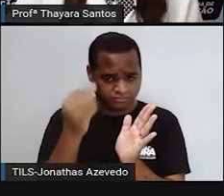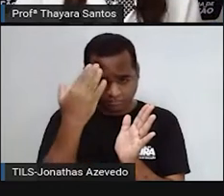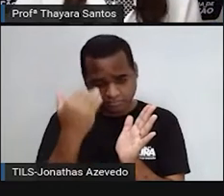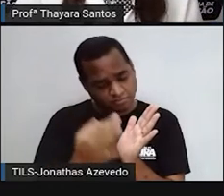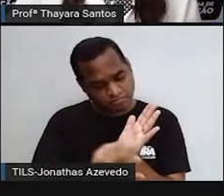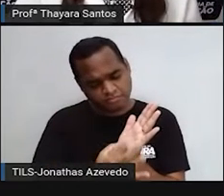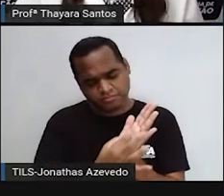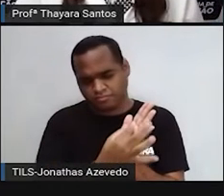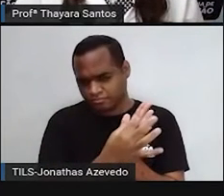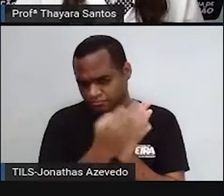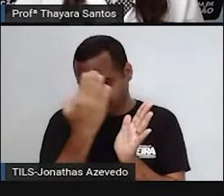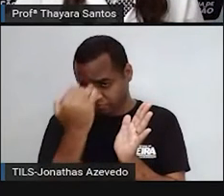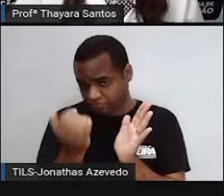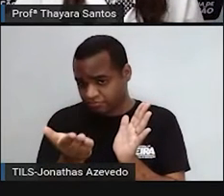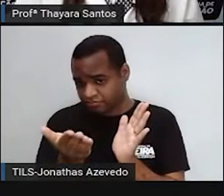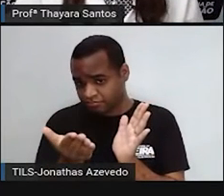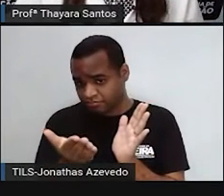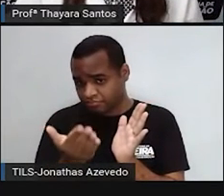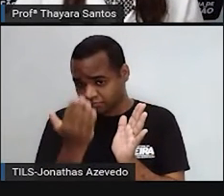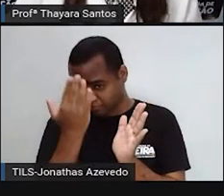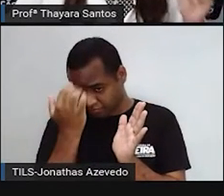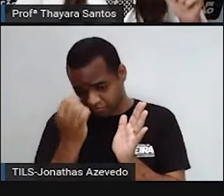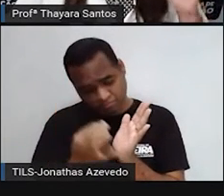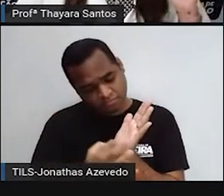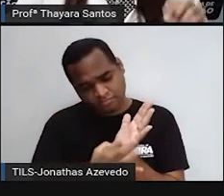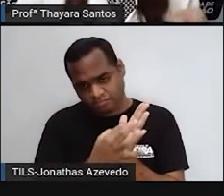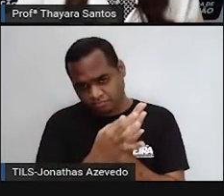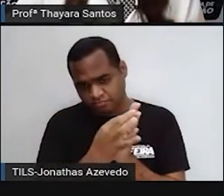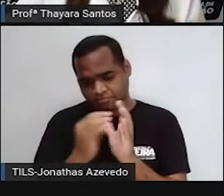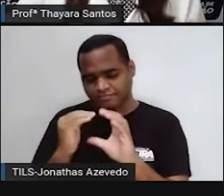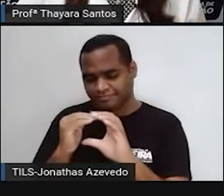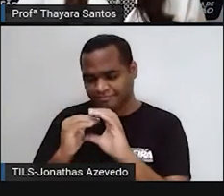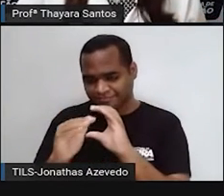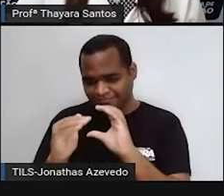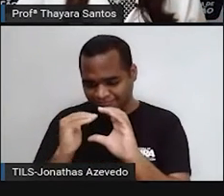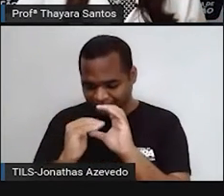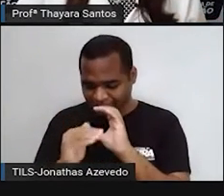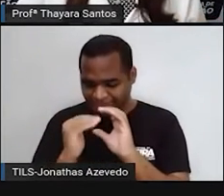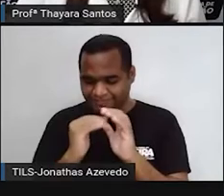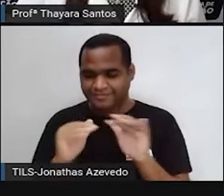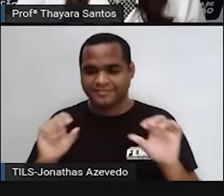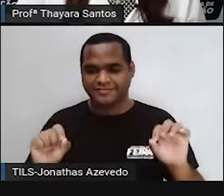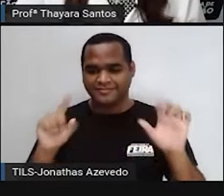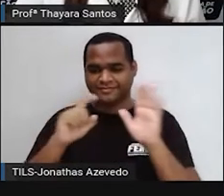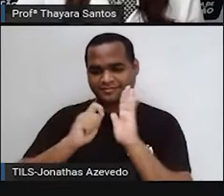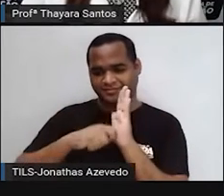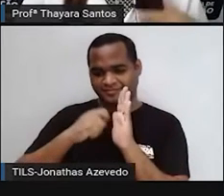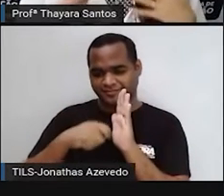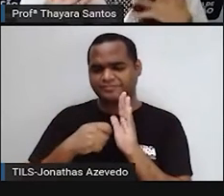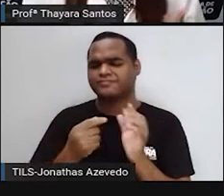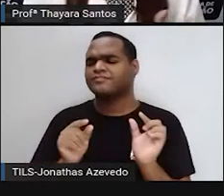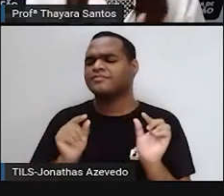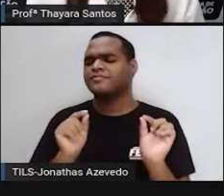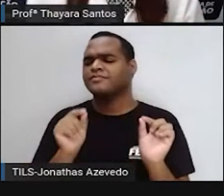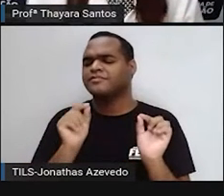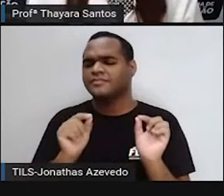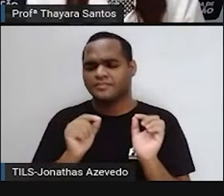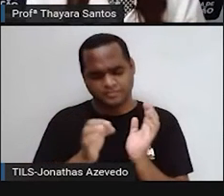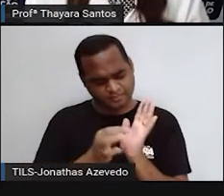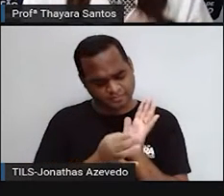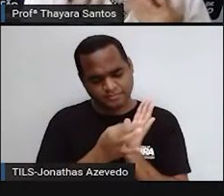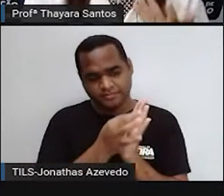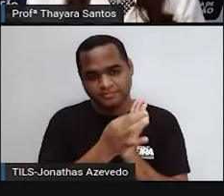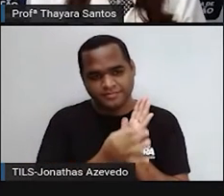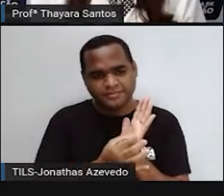sabem o que é uma célula? Quem sabe o é uma célula, pode me contar aqui nos comentários do vídeo, tá? O que é uma célula, gente?